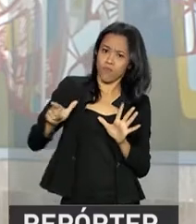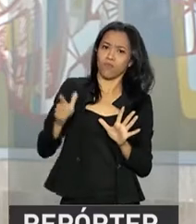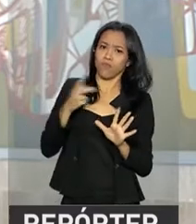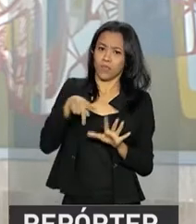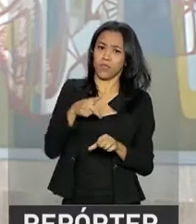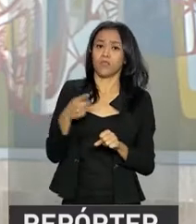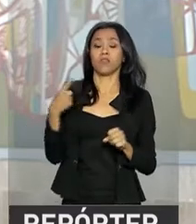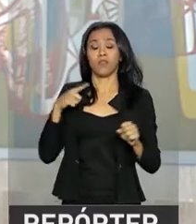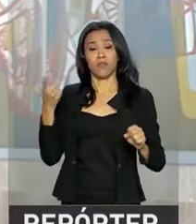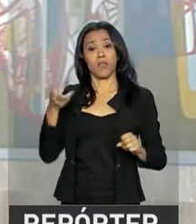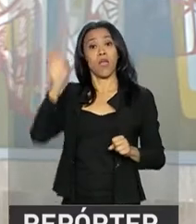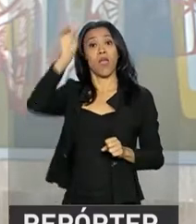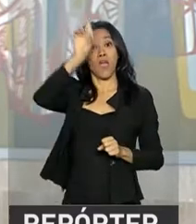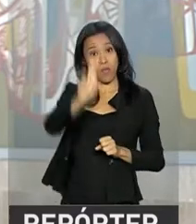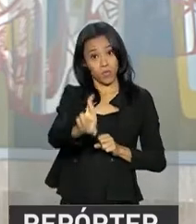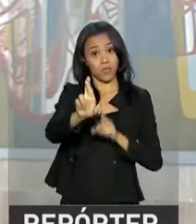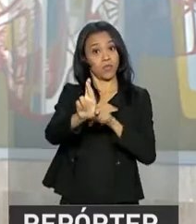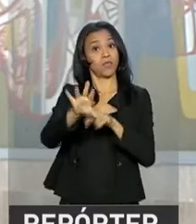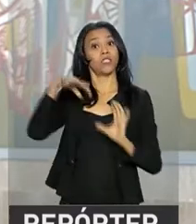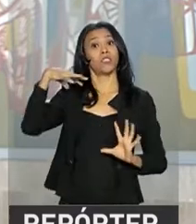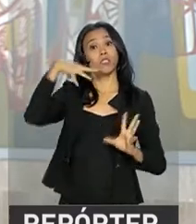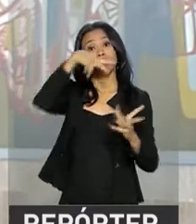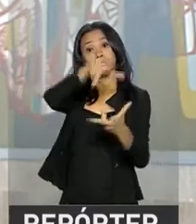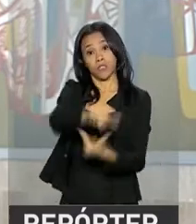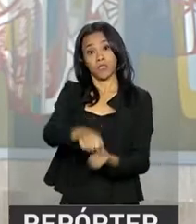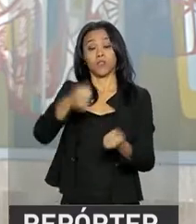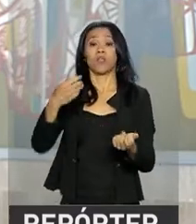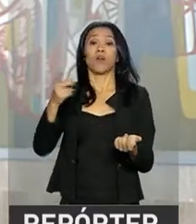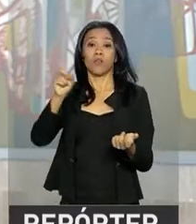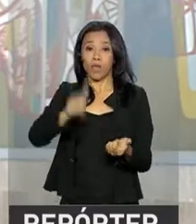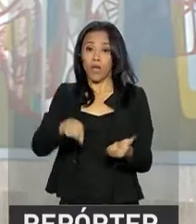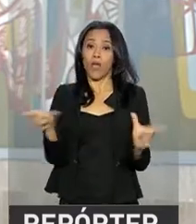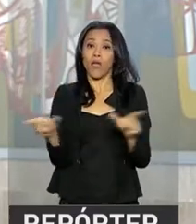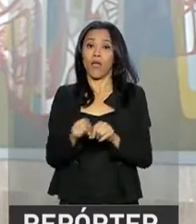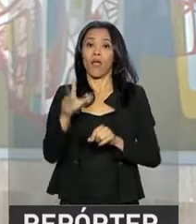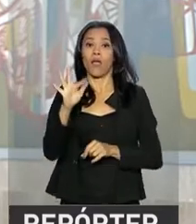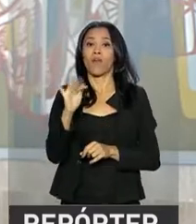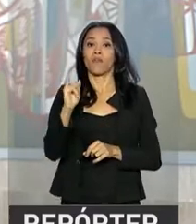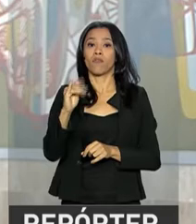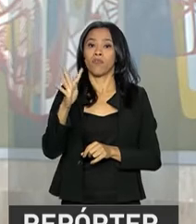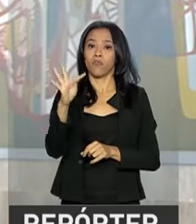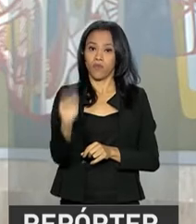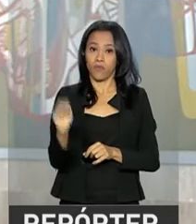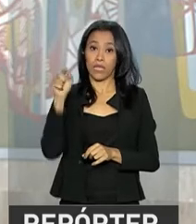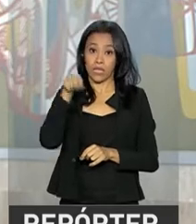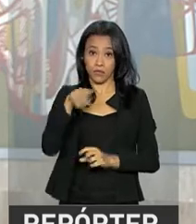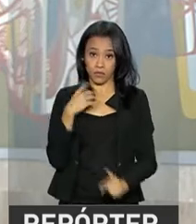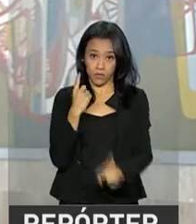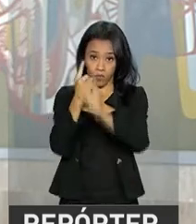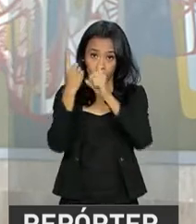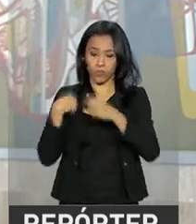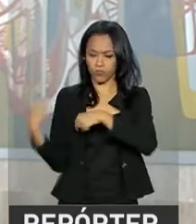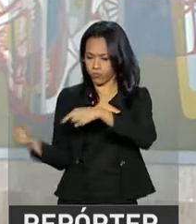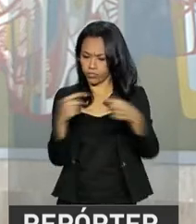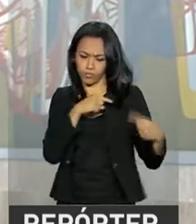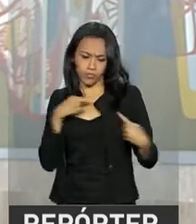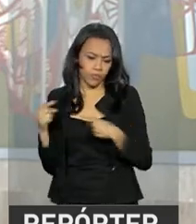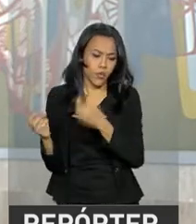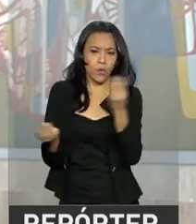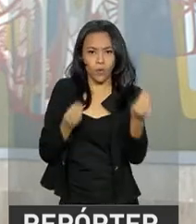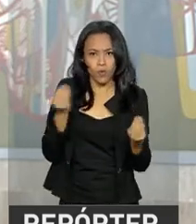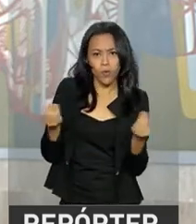da Federação Internacional de Futebol, a FIFA. Foram debatidas durante o encontro práticas